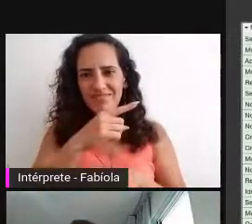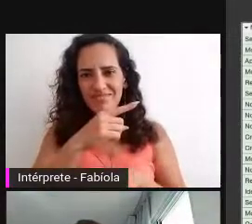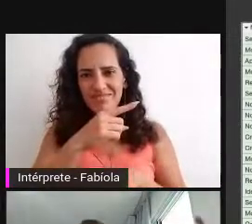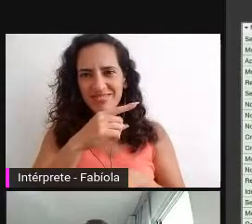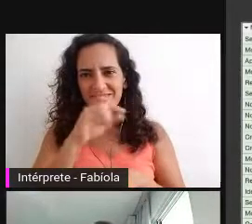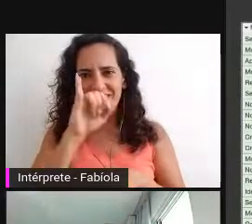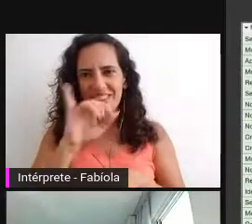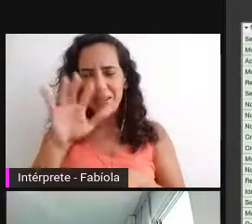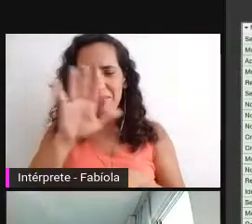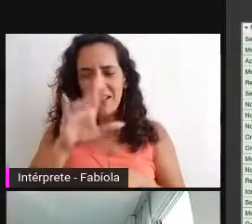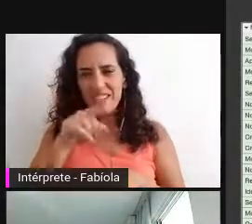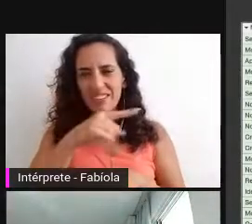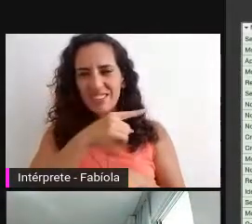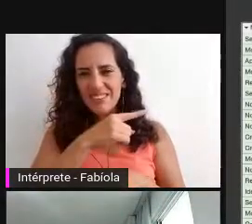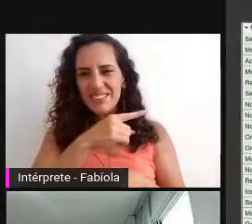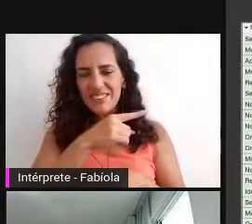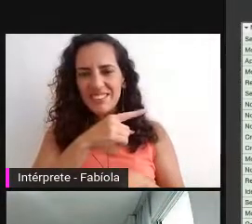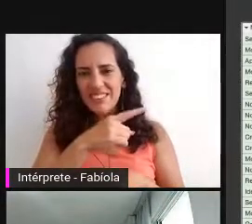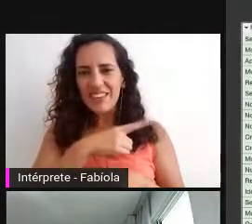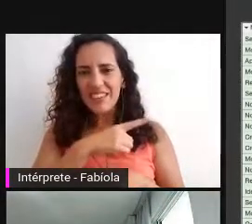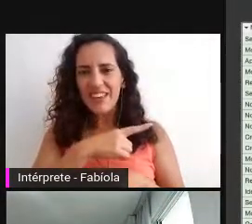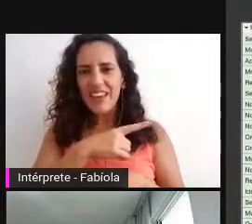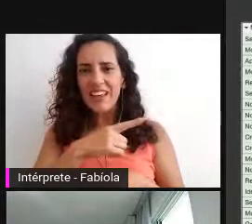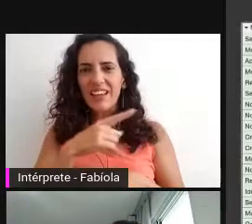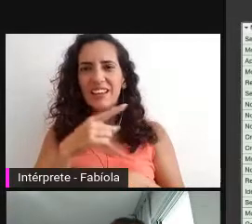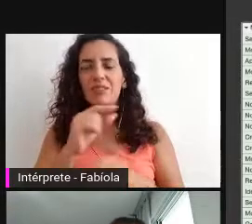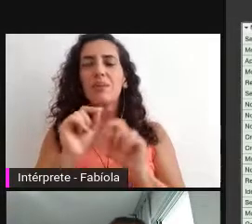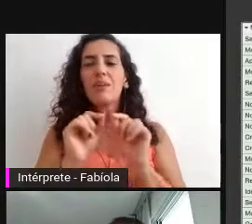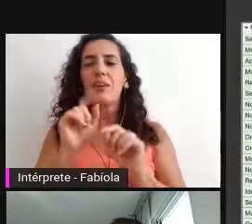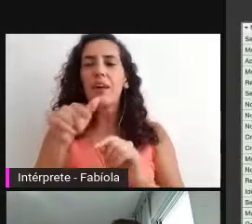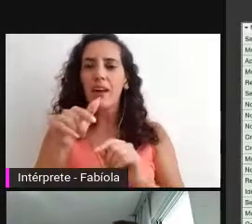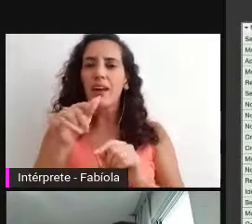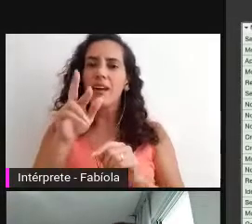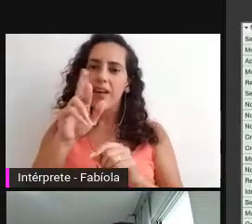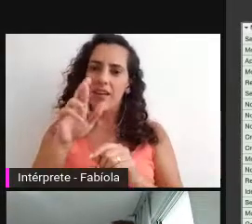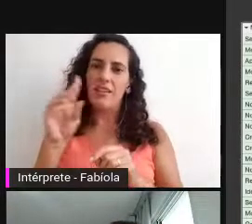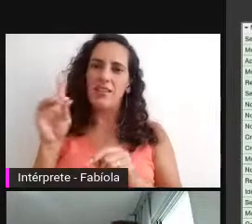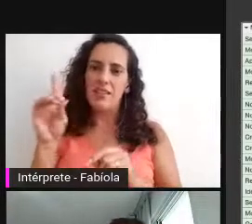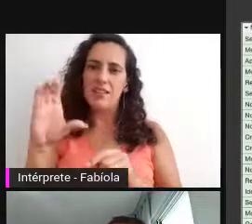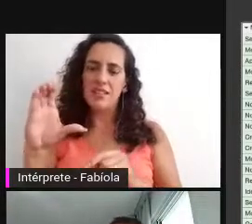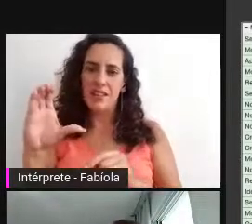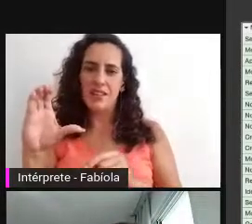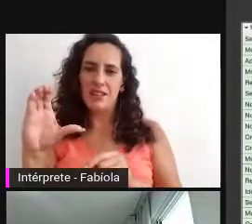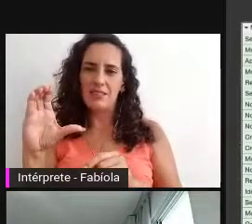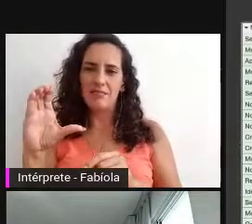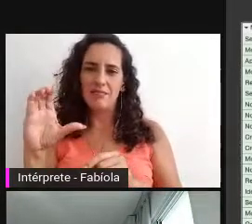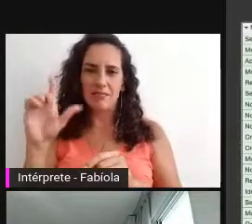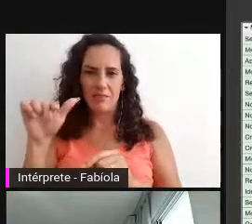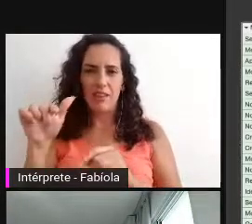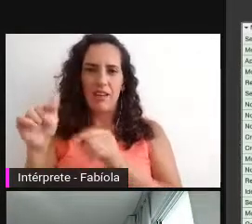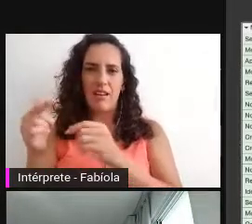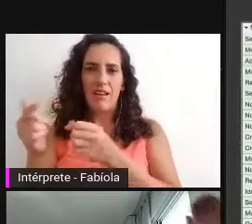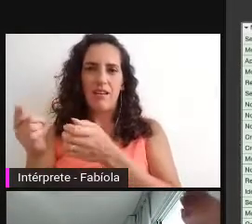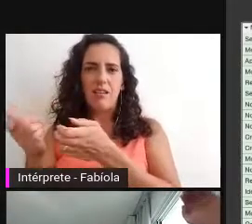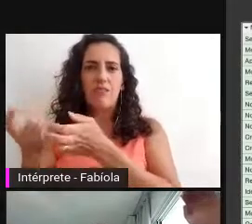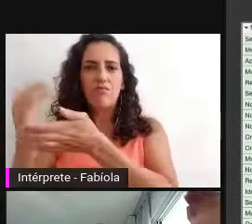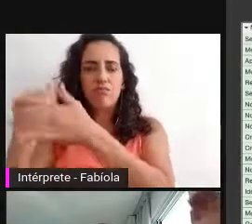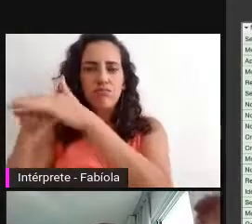eu tenho uma tela aqui, que é o RDC, o repositório digital confiável,